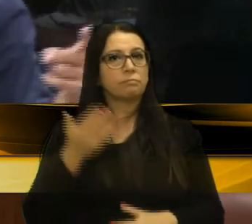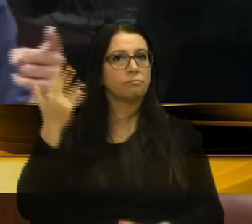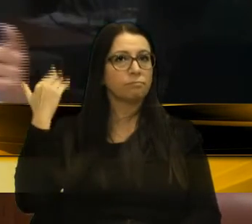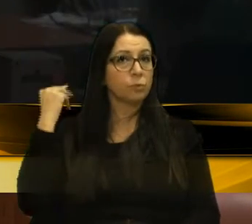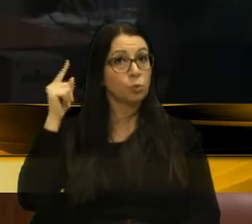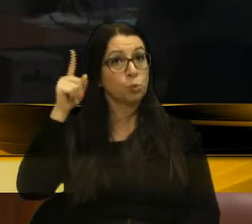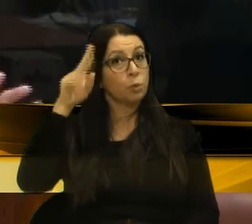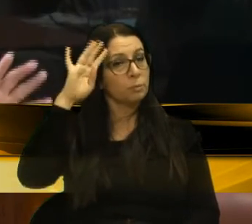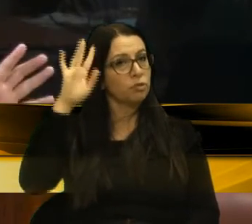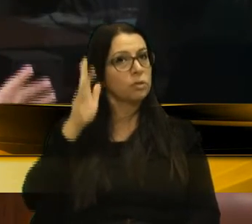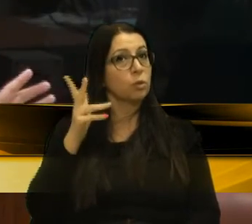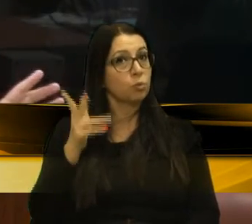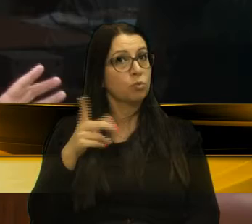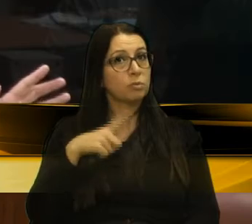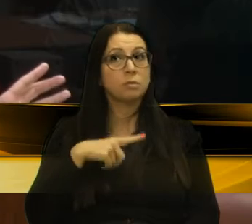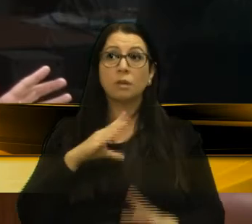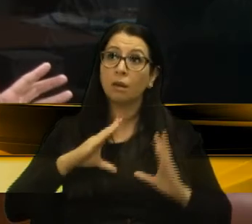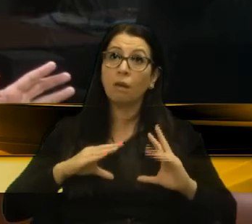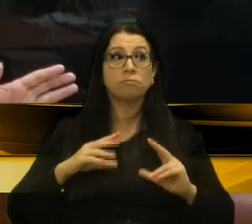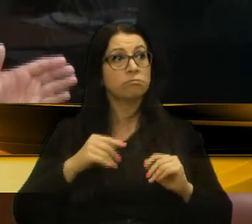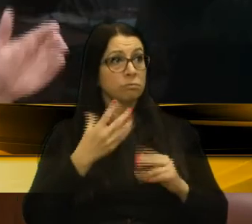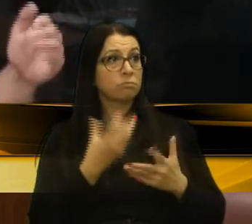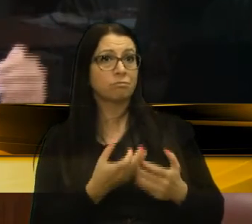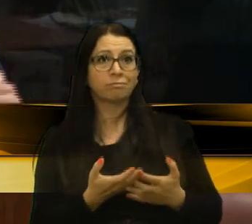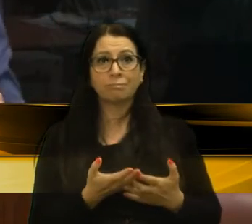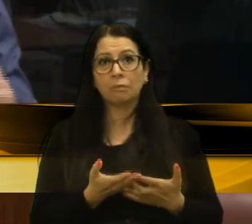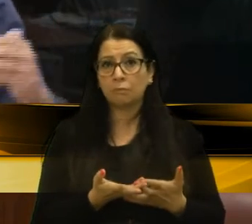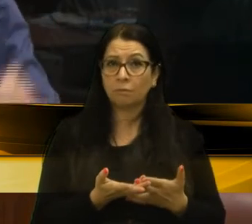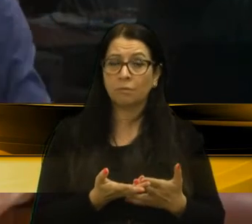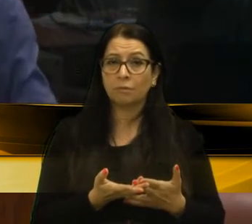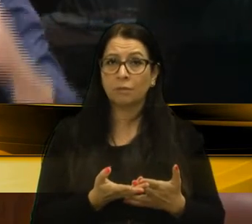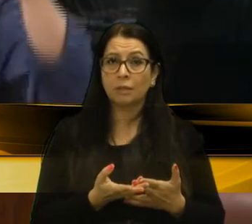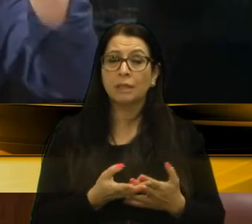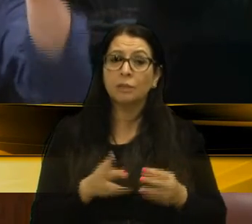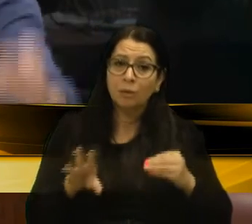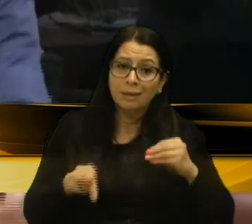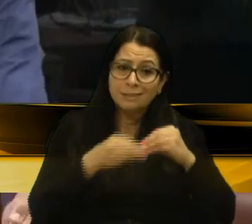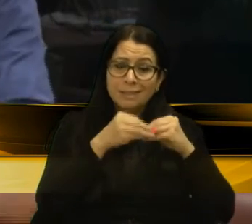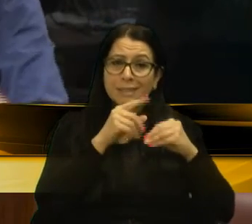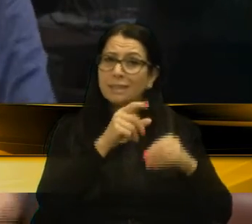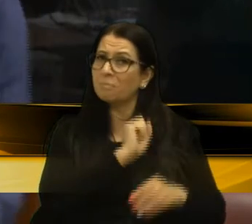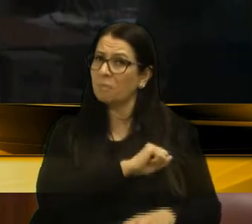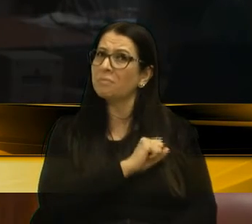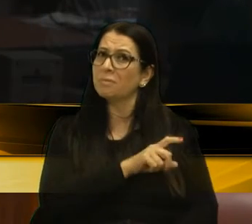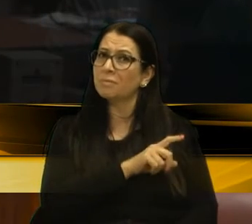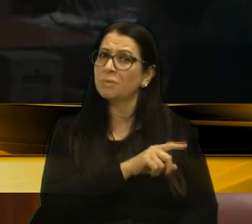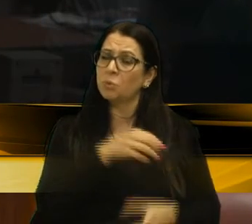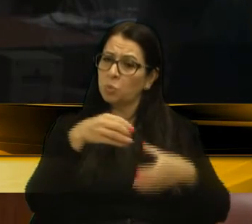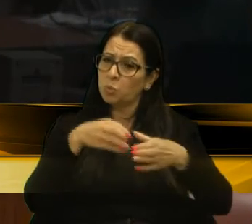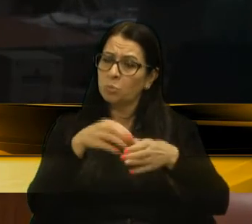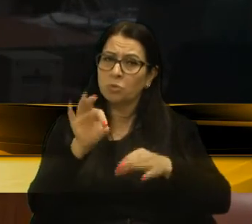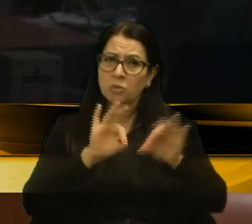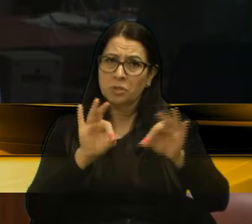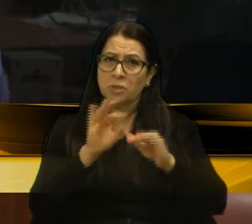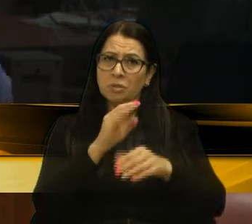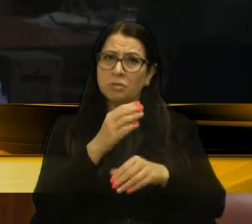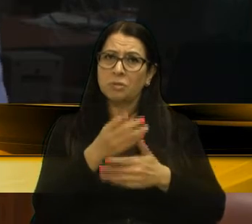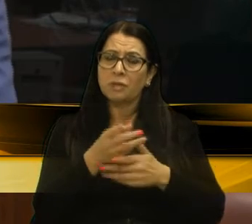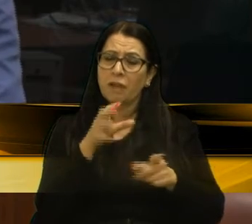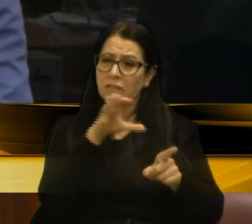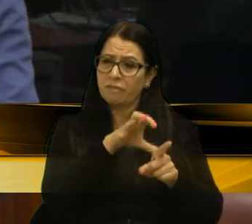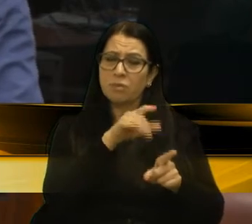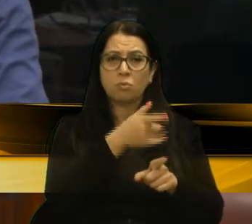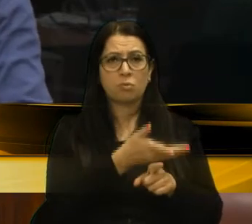se imaginava isso e hoje até se conforma. Agora, se acrescenta essa maldade com um pacote que vai atacar o